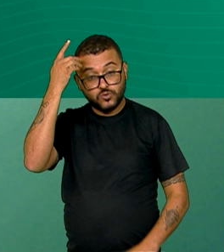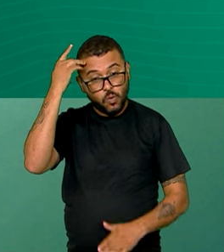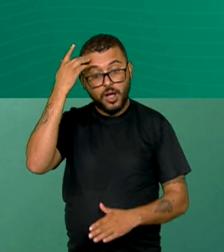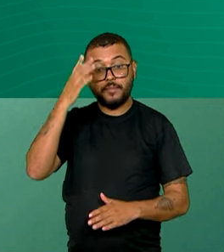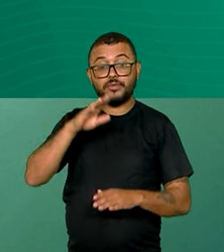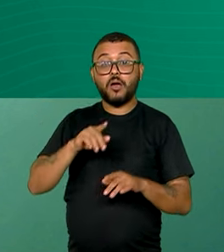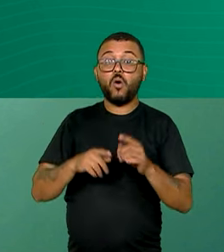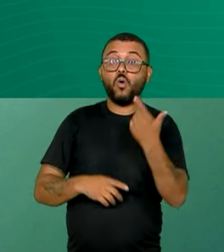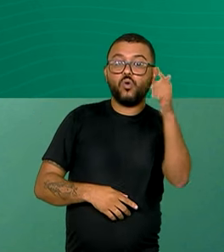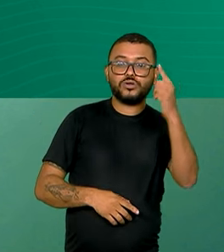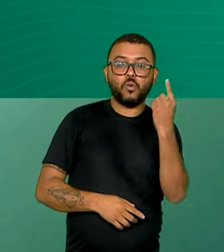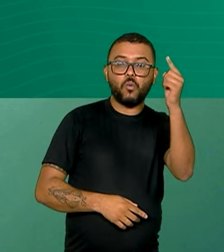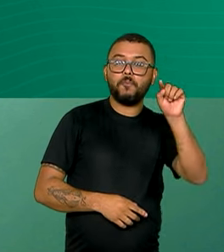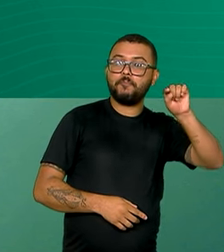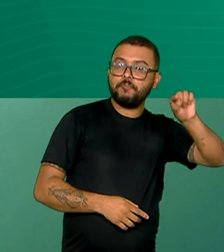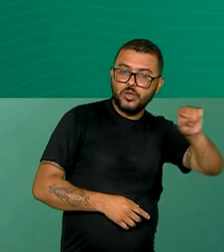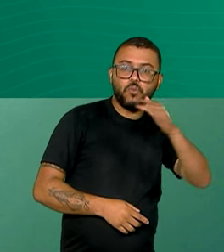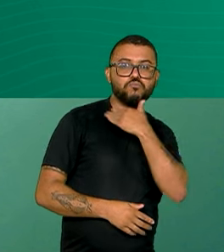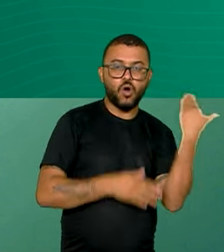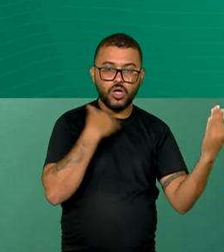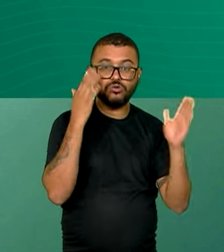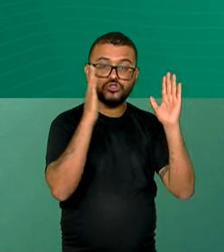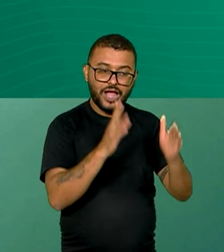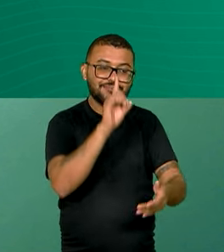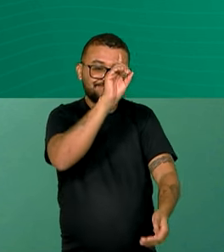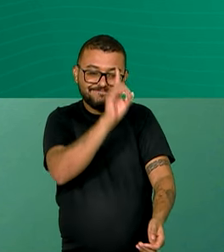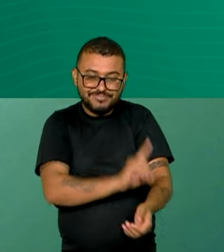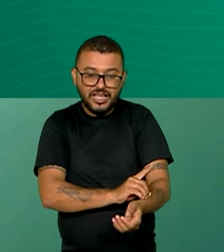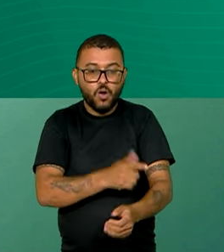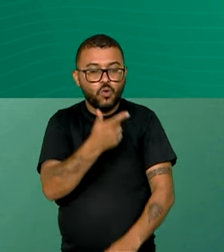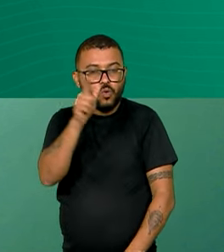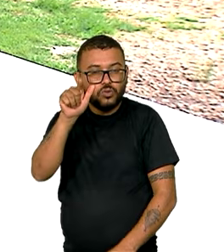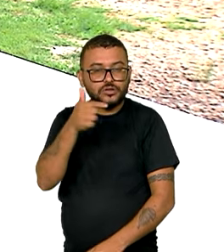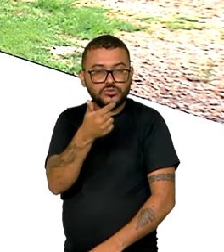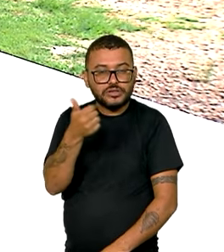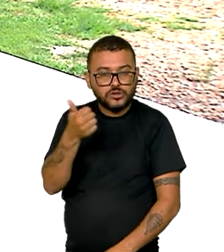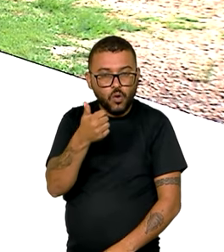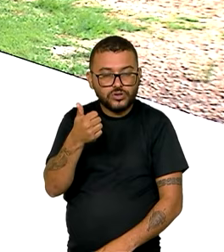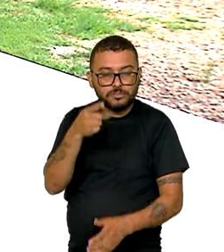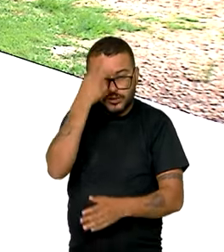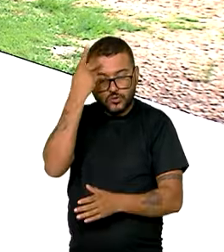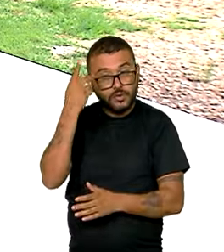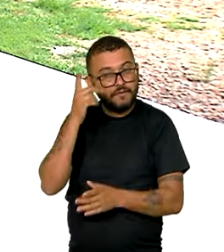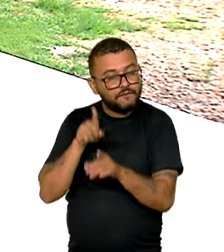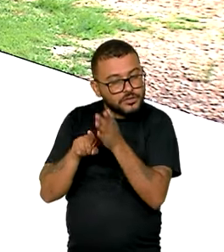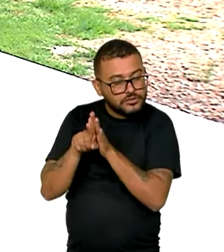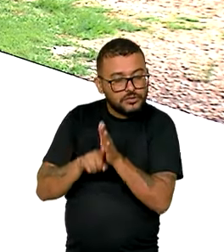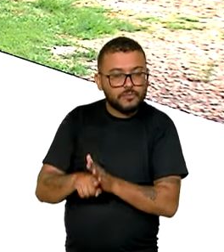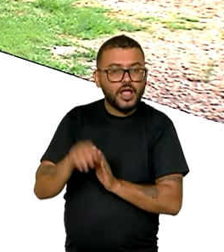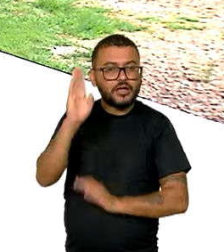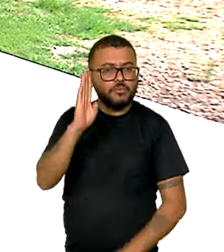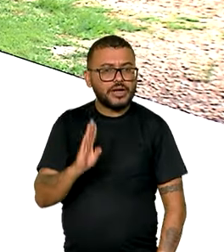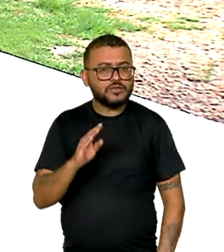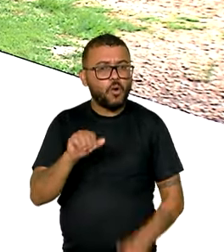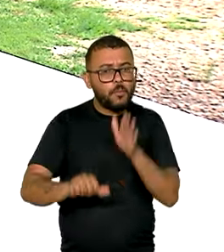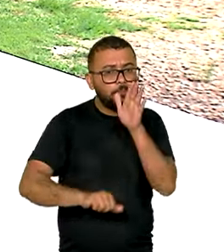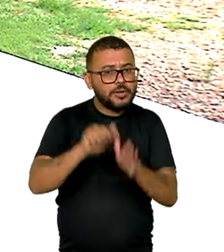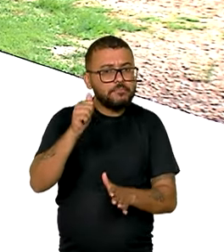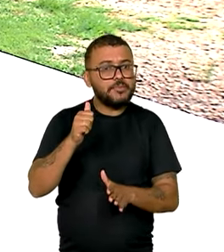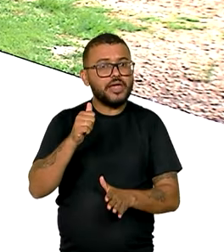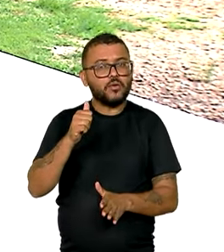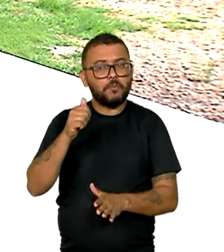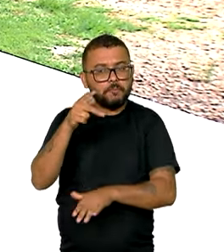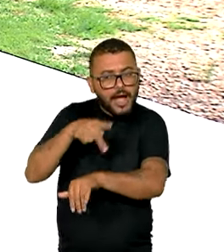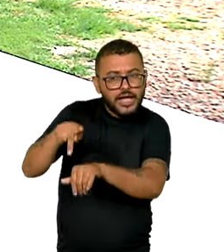óbito e outras 211 mortes estão em investigação. O Brasil é o primeiro país do mundo a